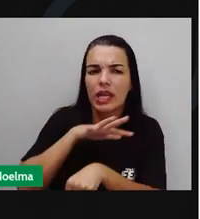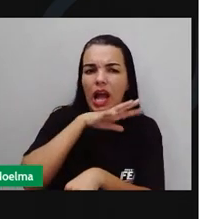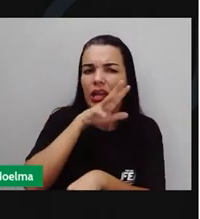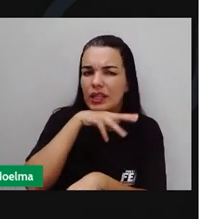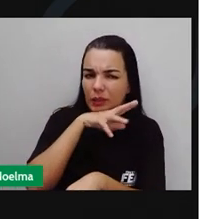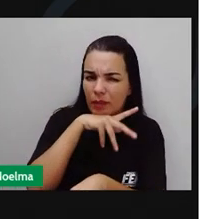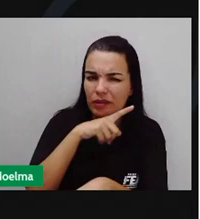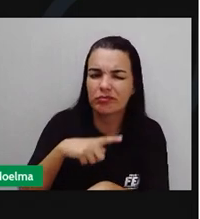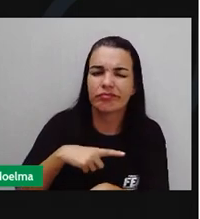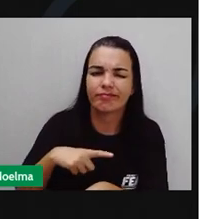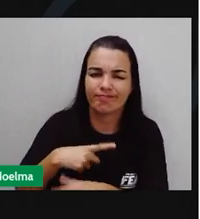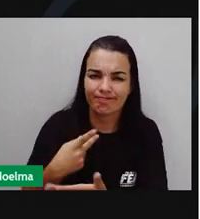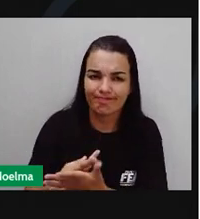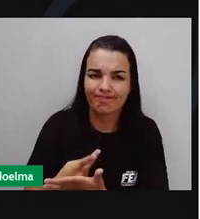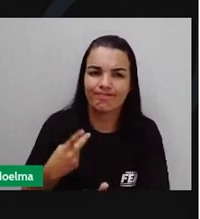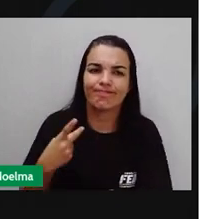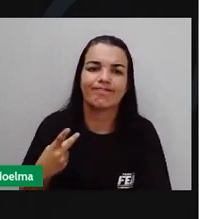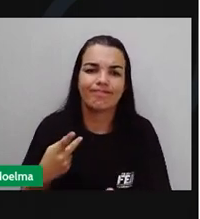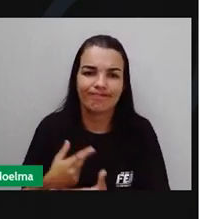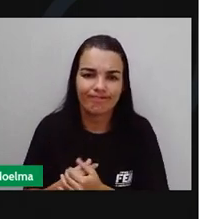fungos em plantas e seres humanos.